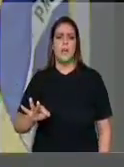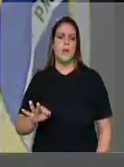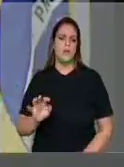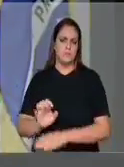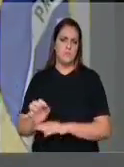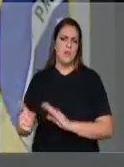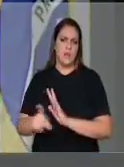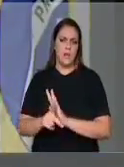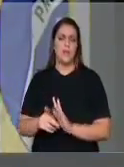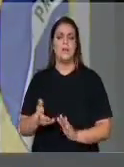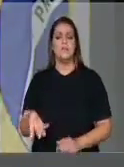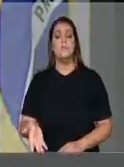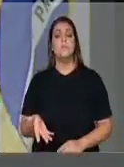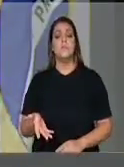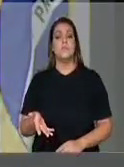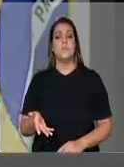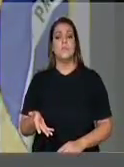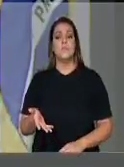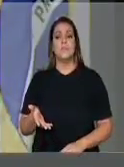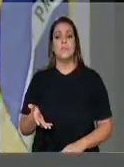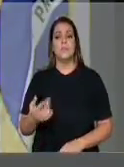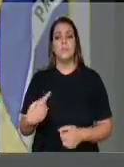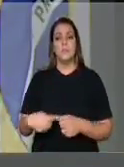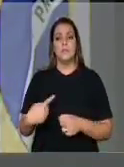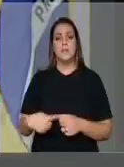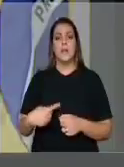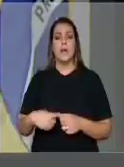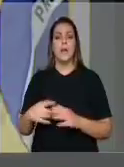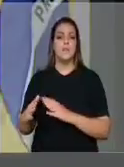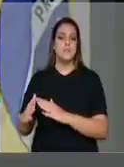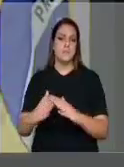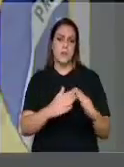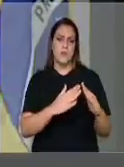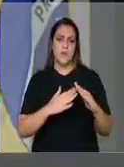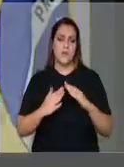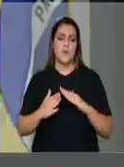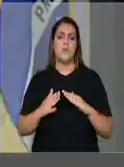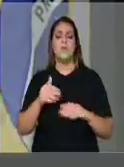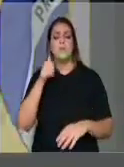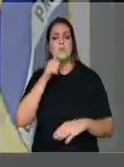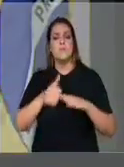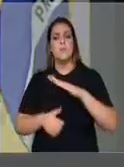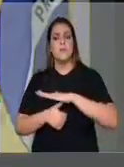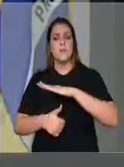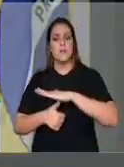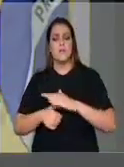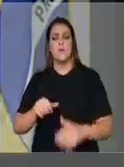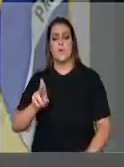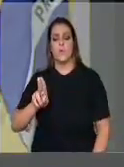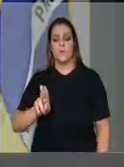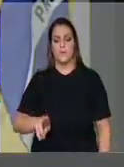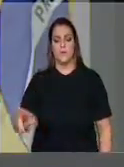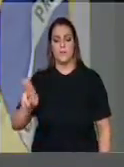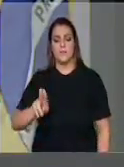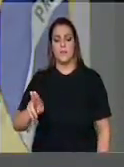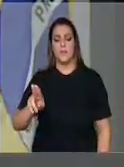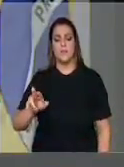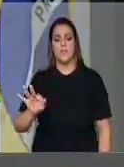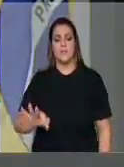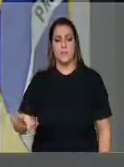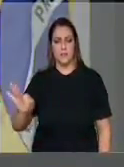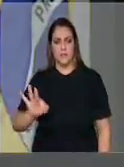enfim, da comunidade são-carlense, da reitora da Universidade Federal de São Carlos,